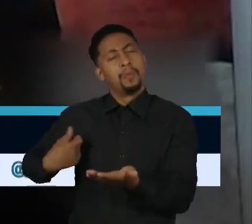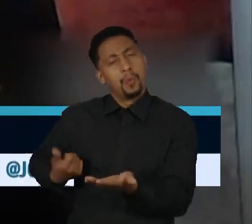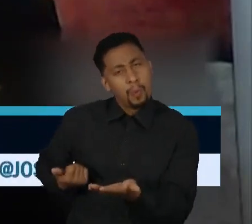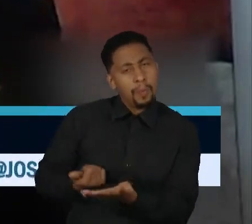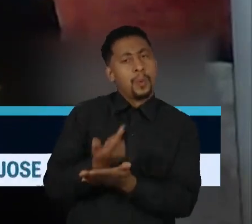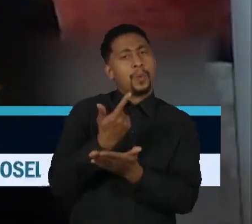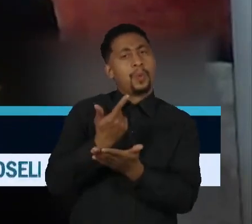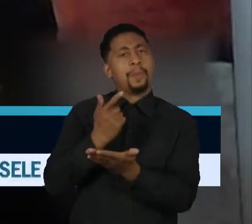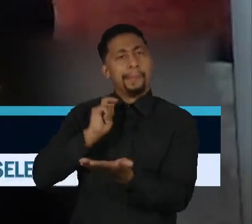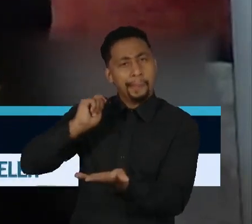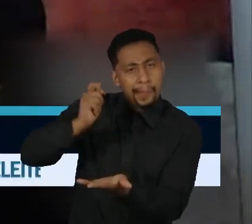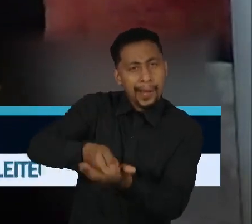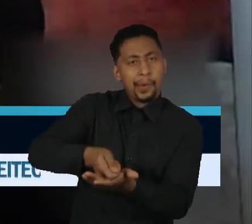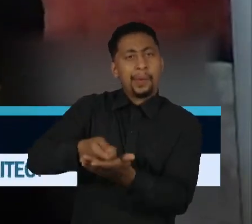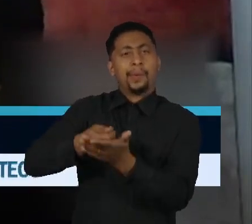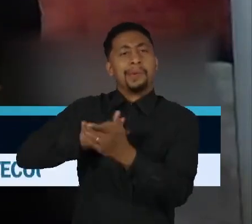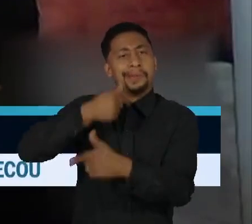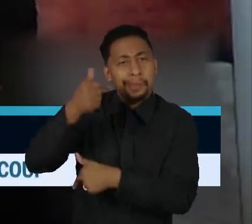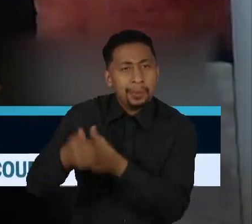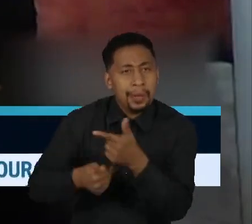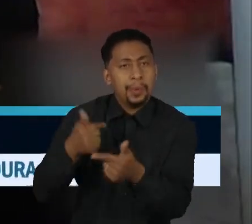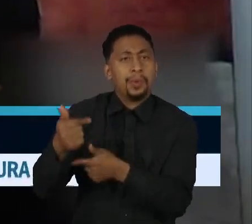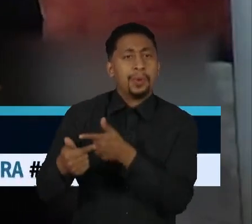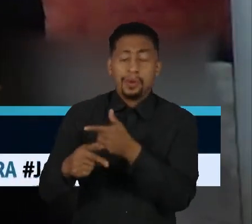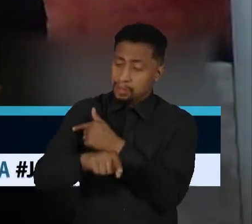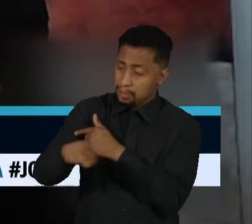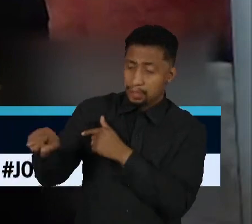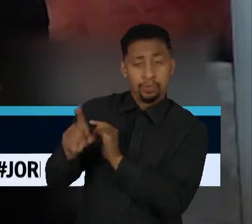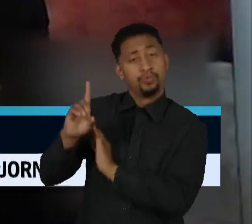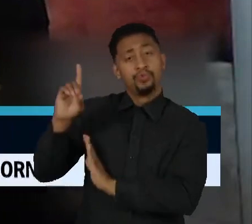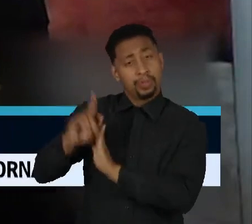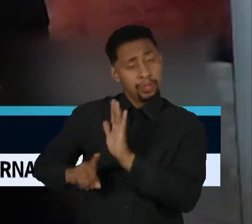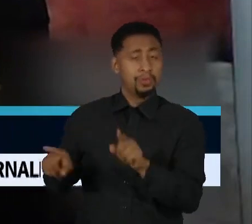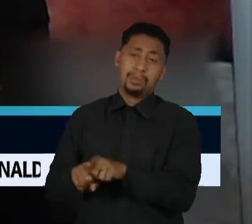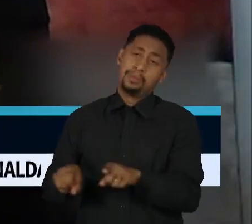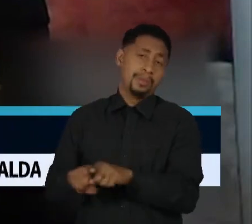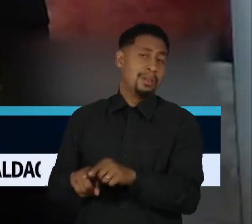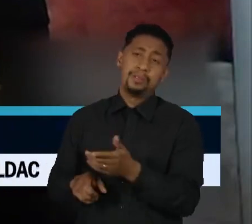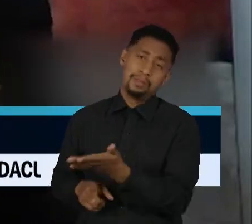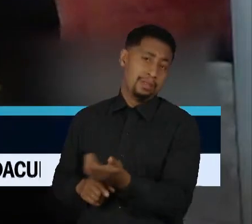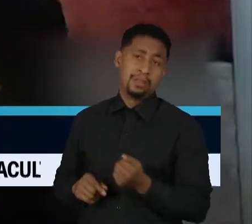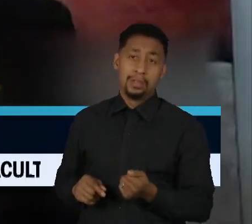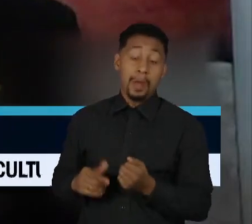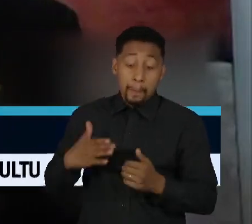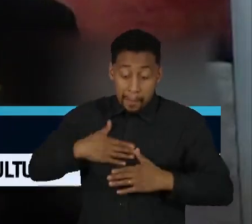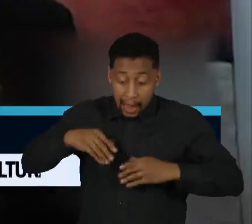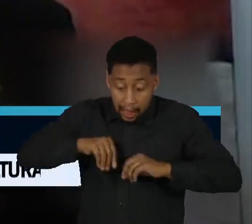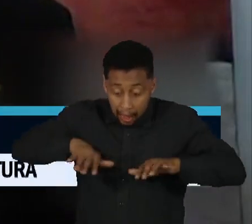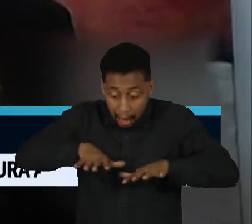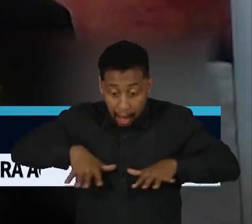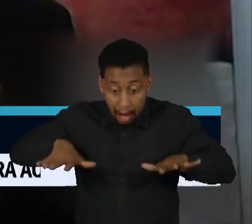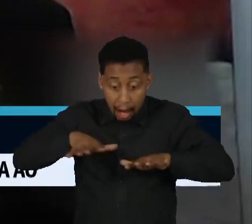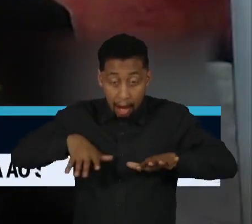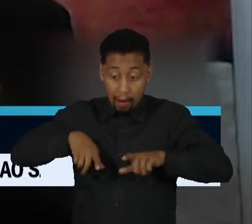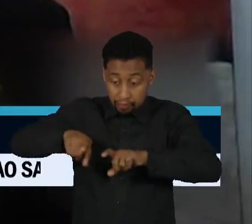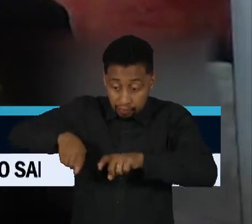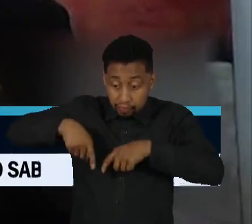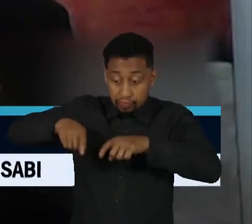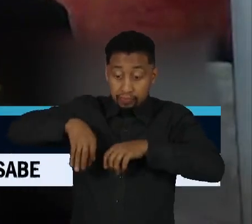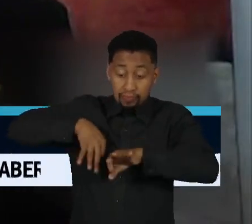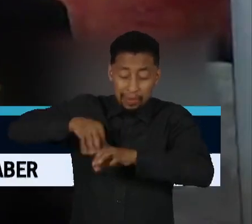trabalharam na sua terra, também têm o direito de se indignarem por perderem agora a sua